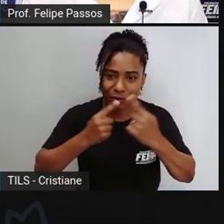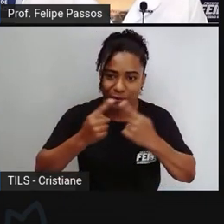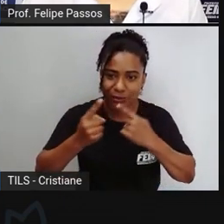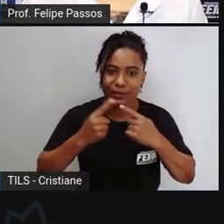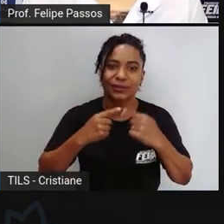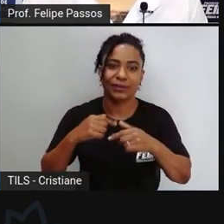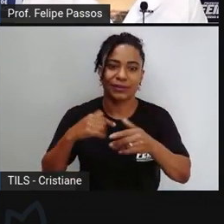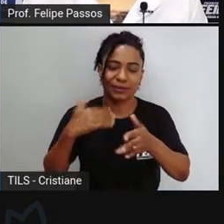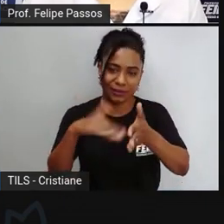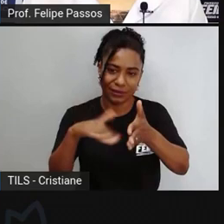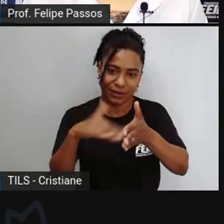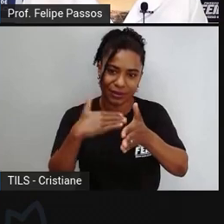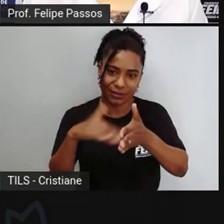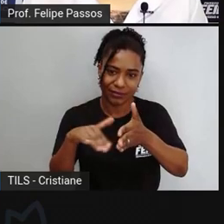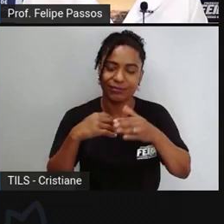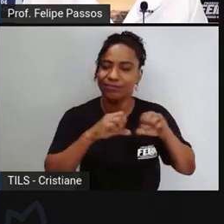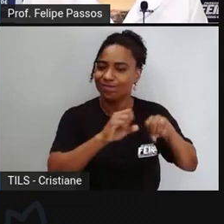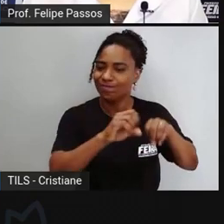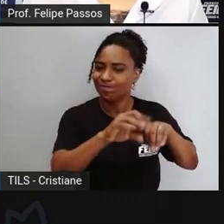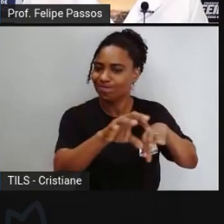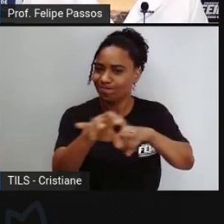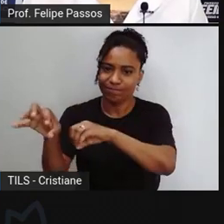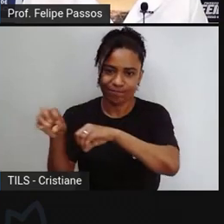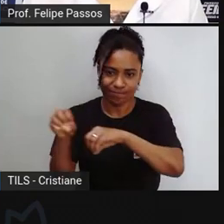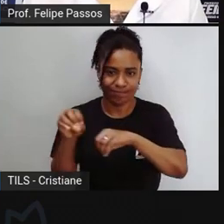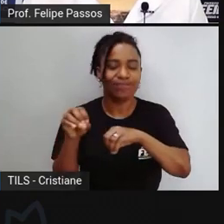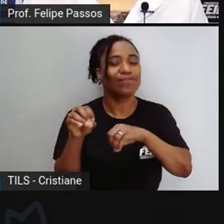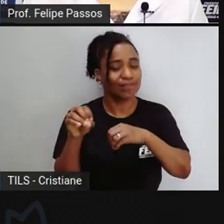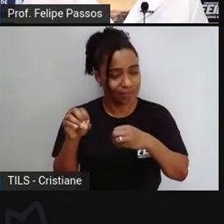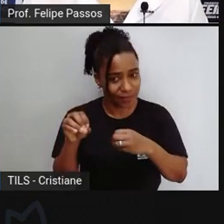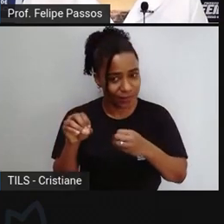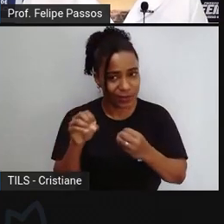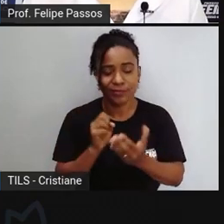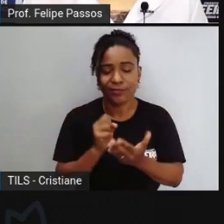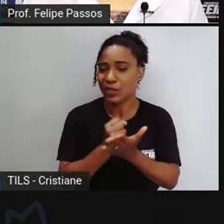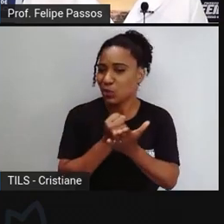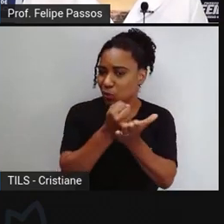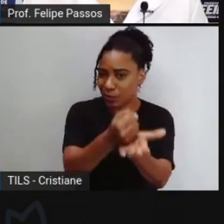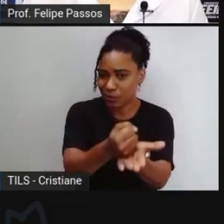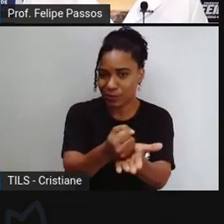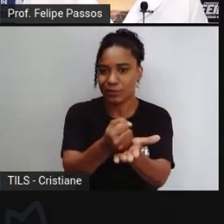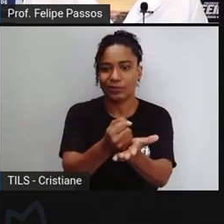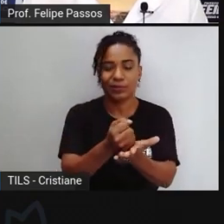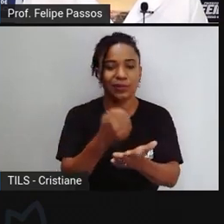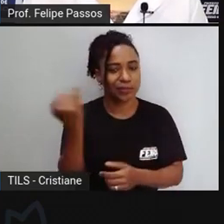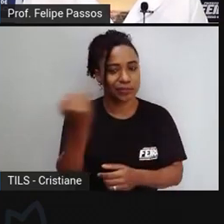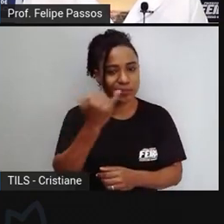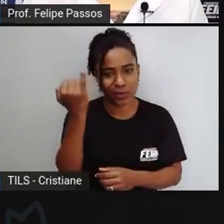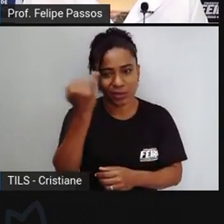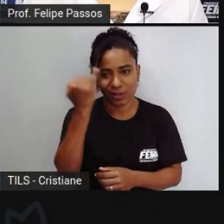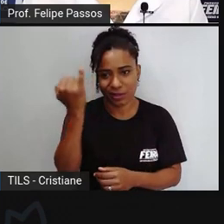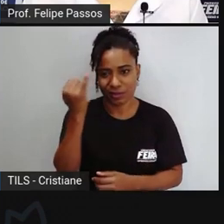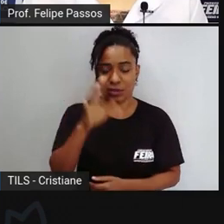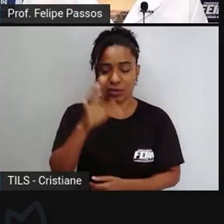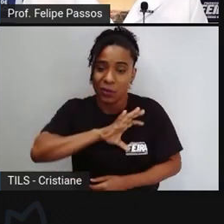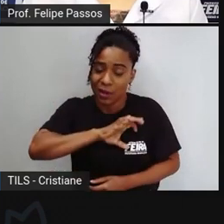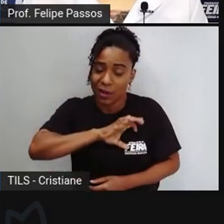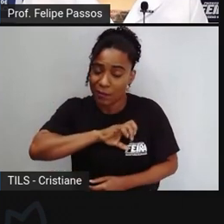a Secretaria de Educação está promovendo o amor à Feira de Santana